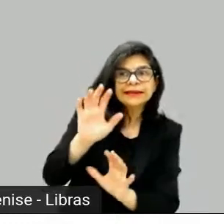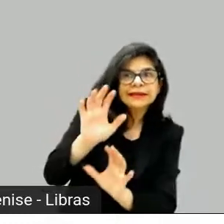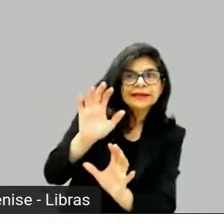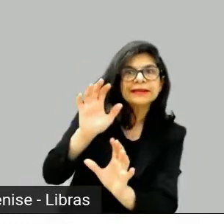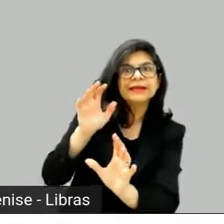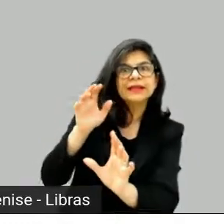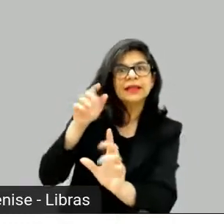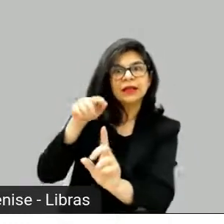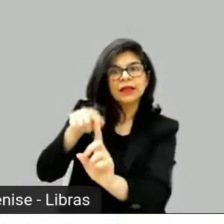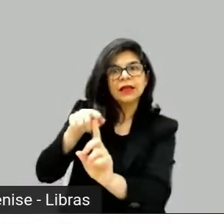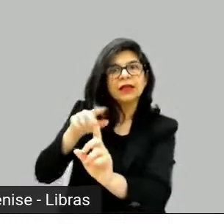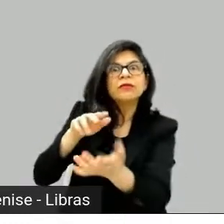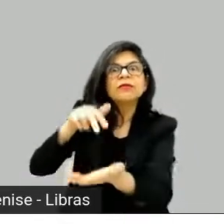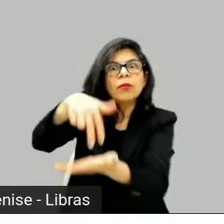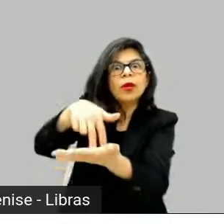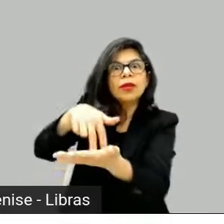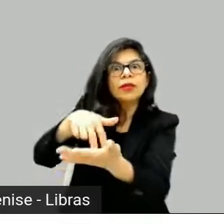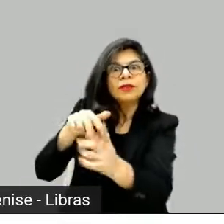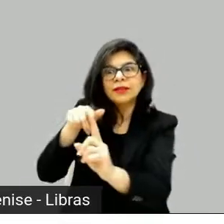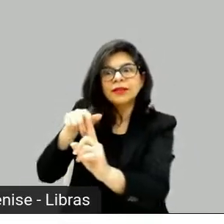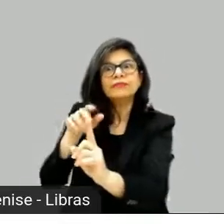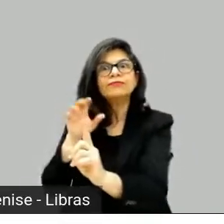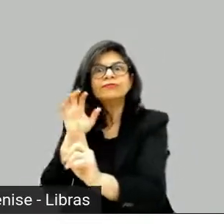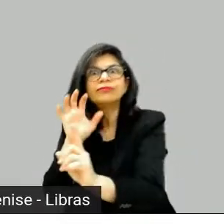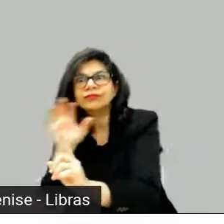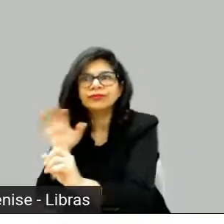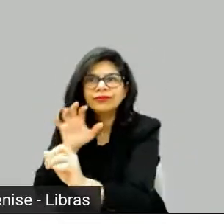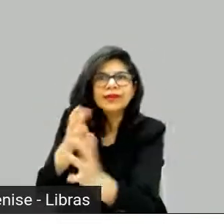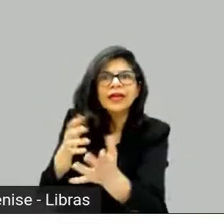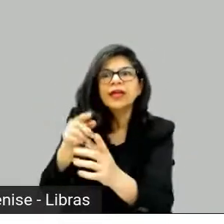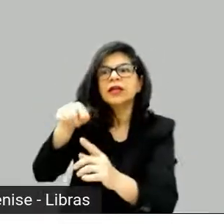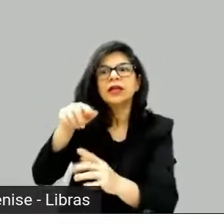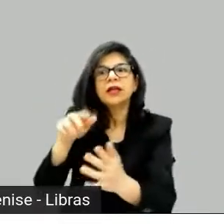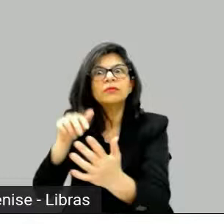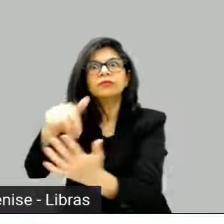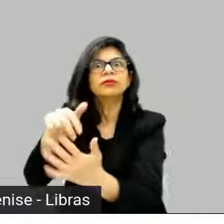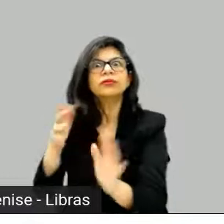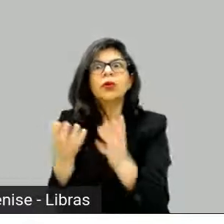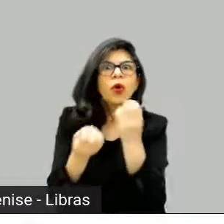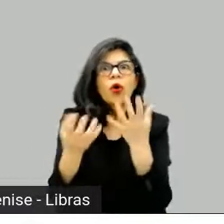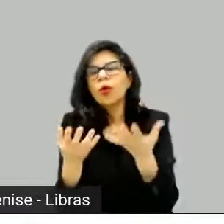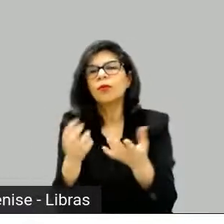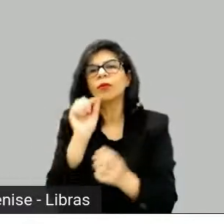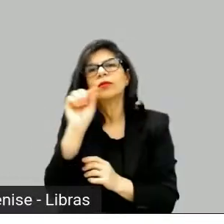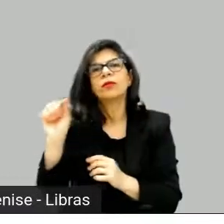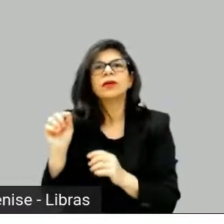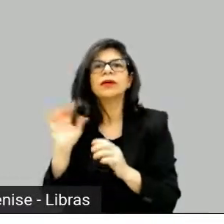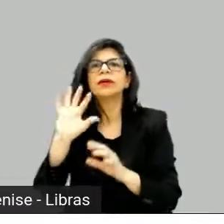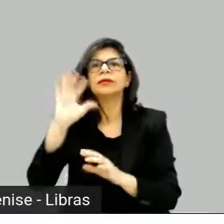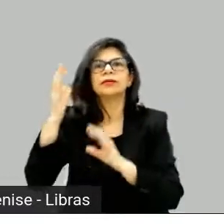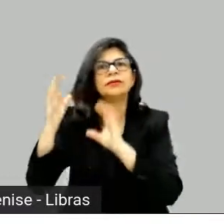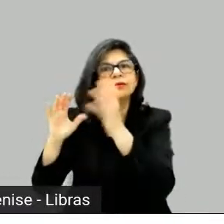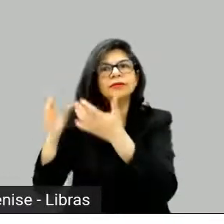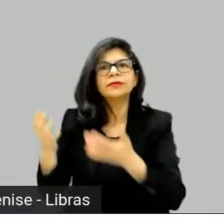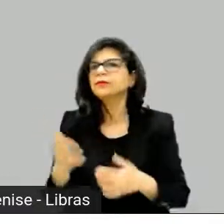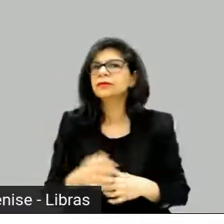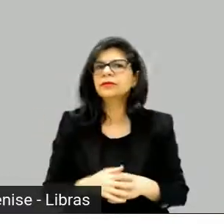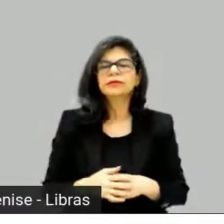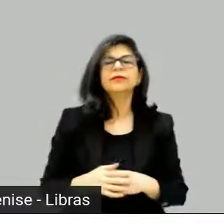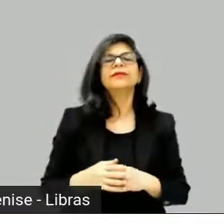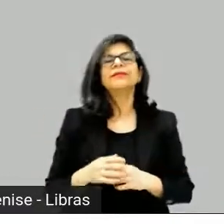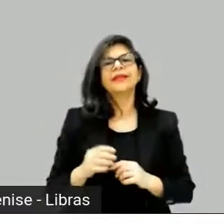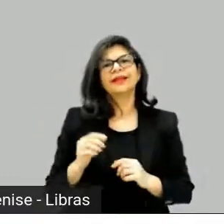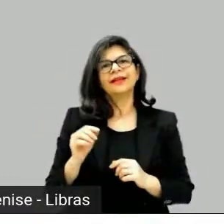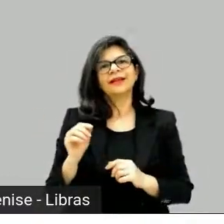E preciso dar sumiço nesse. O sumiço nesse, inventei, entre uma temporada e outra, você tem uma elipse. Então, nessa elipse, inventei que